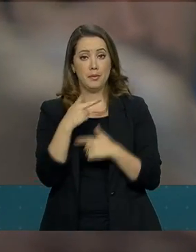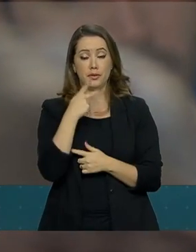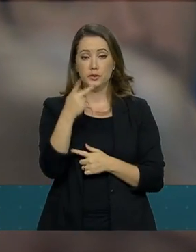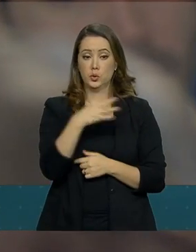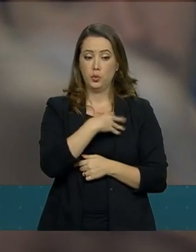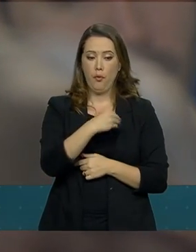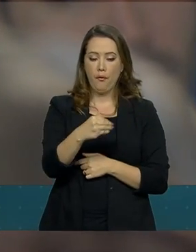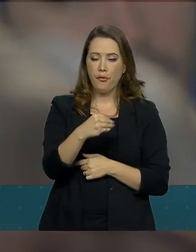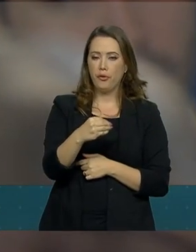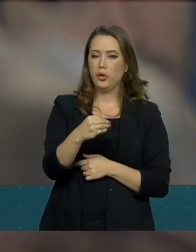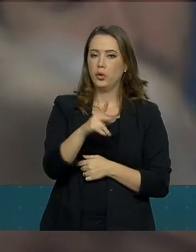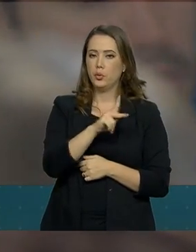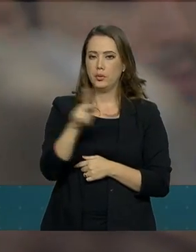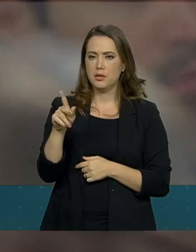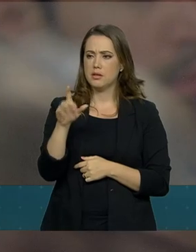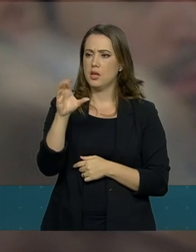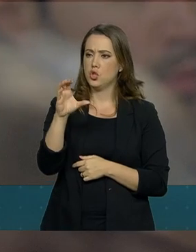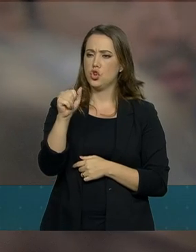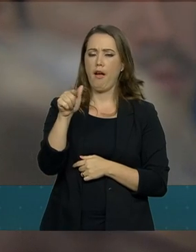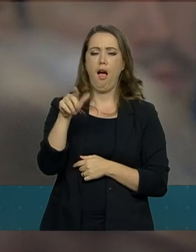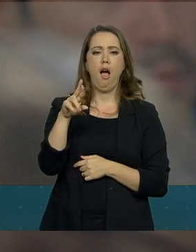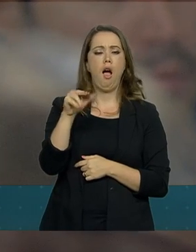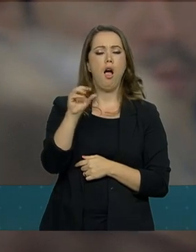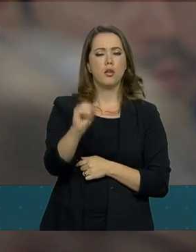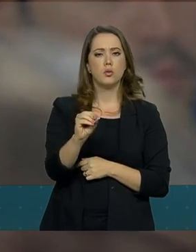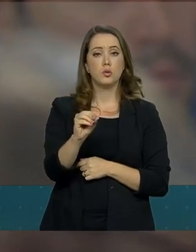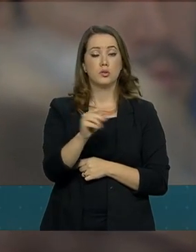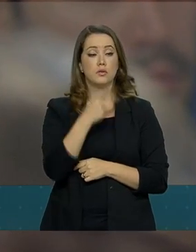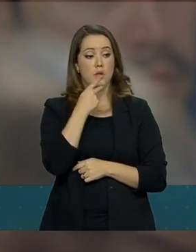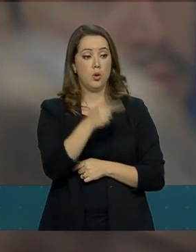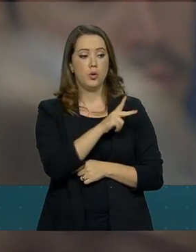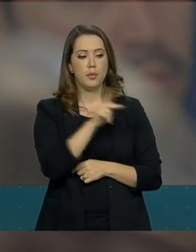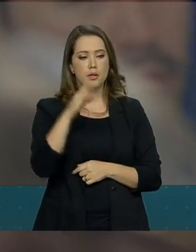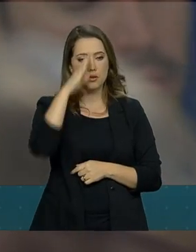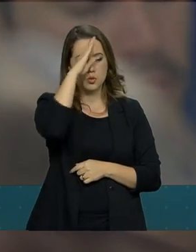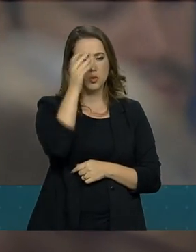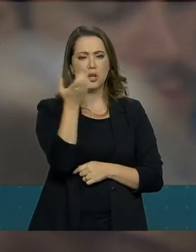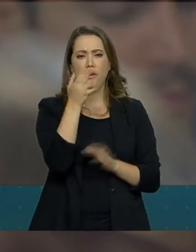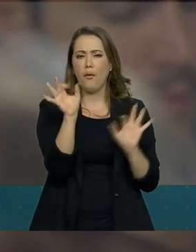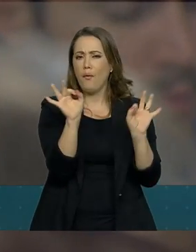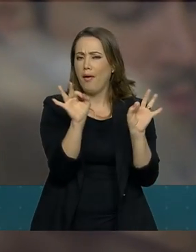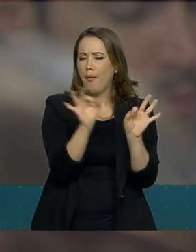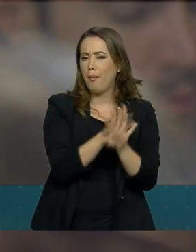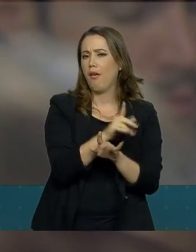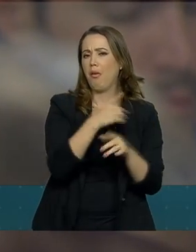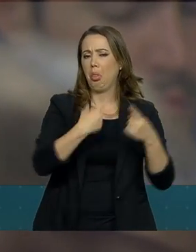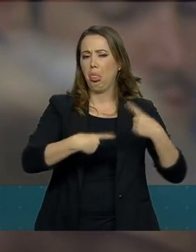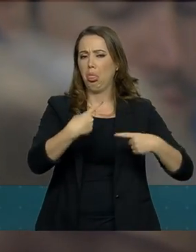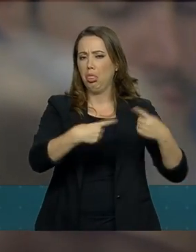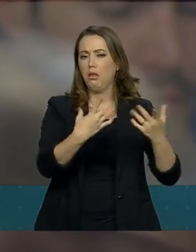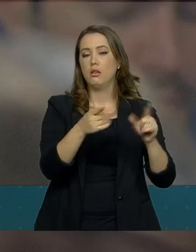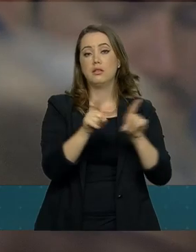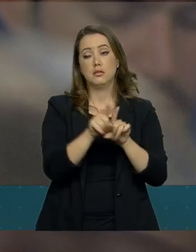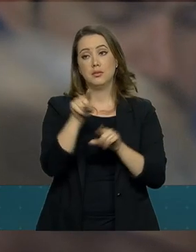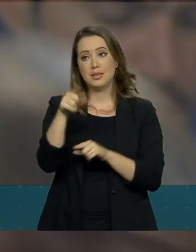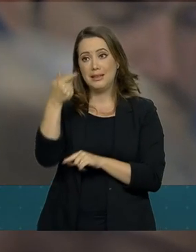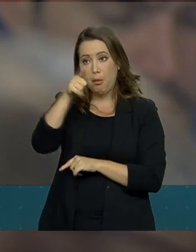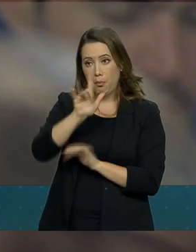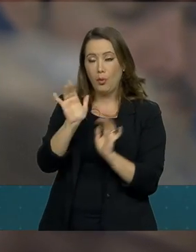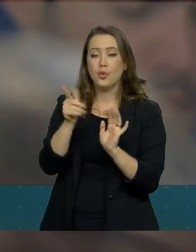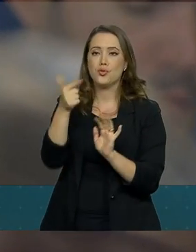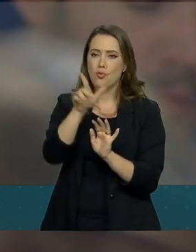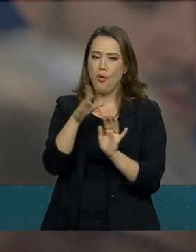ontem o senhor chegou a dizer que o presidente queria botar um fim na divergência. Mas, logo após, o filho do presidente voltou a usar as redes sociais